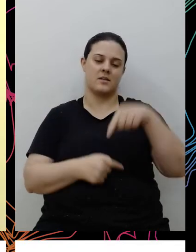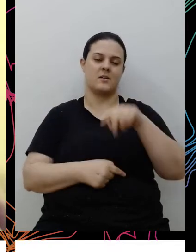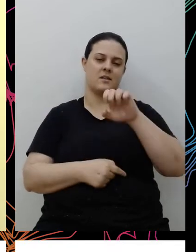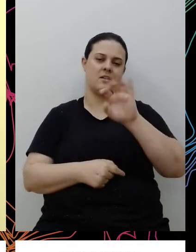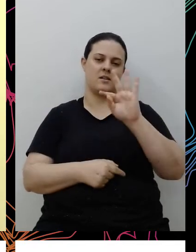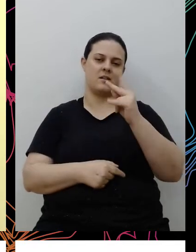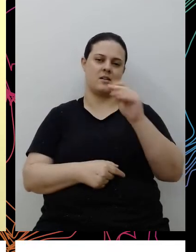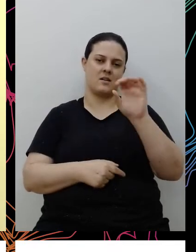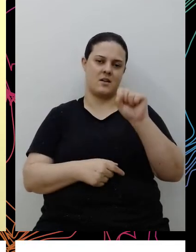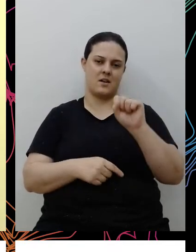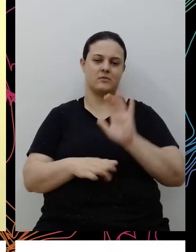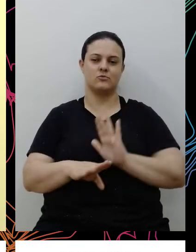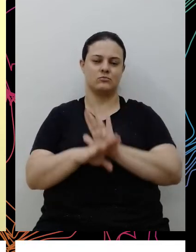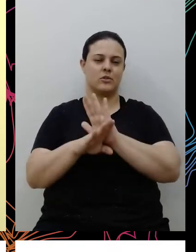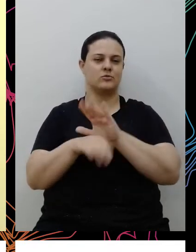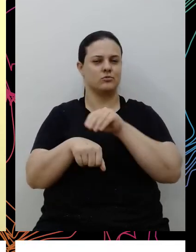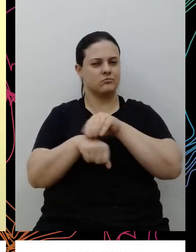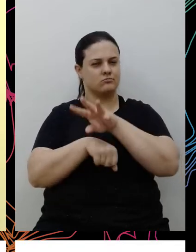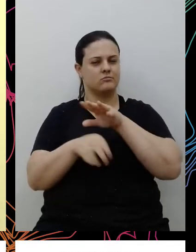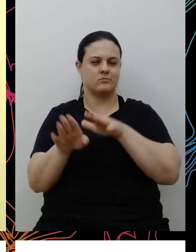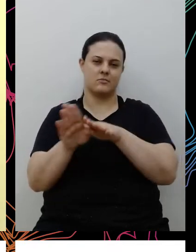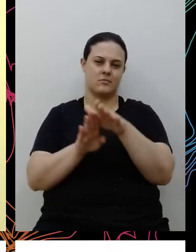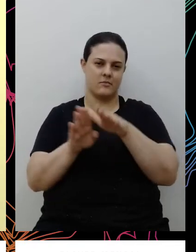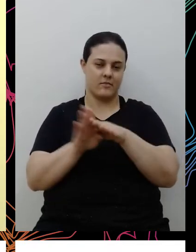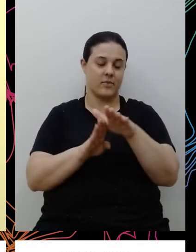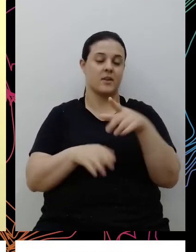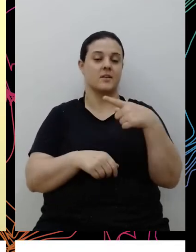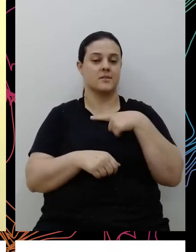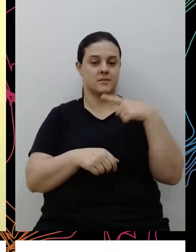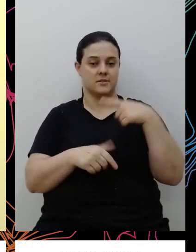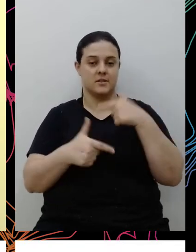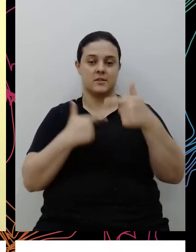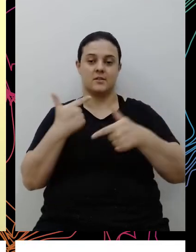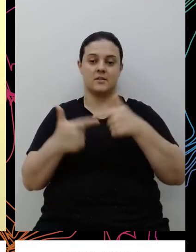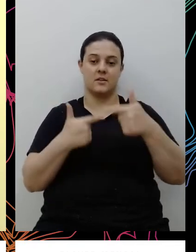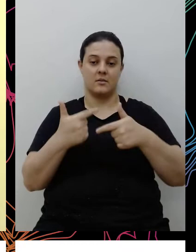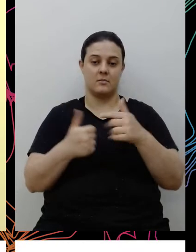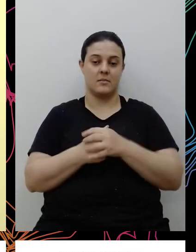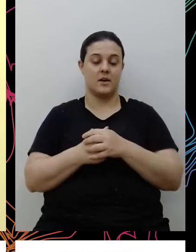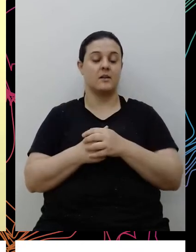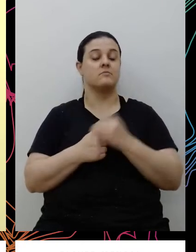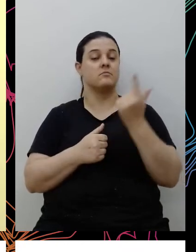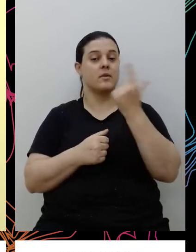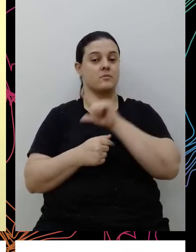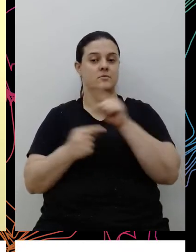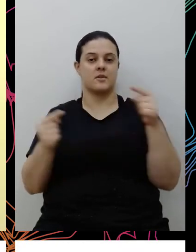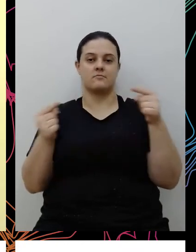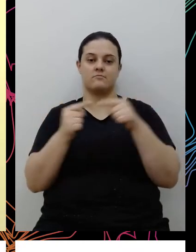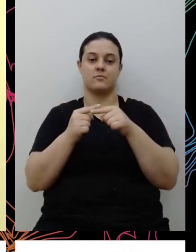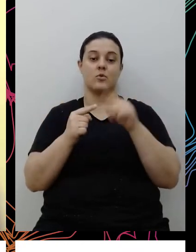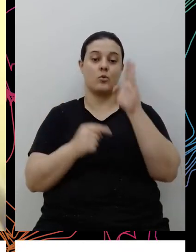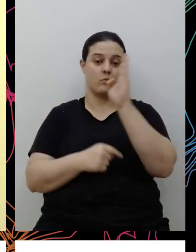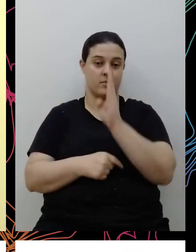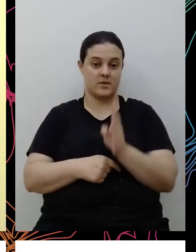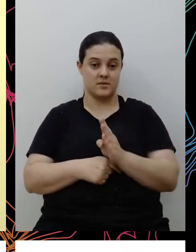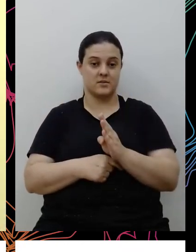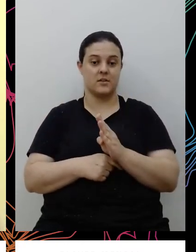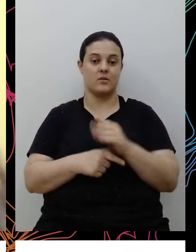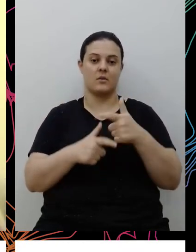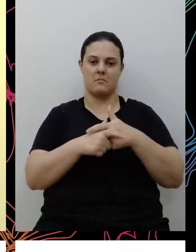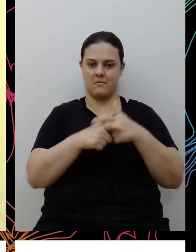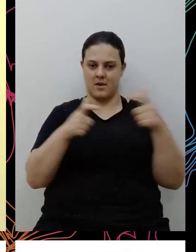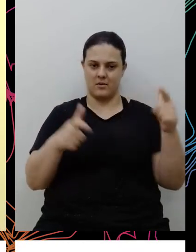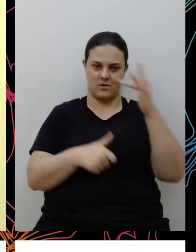né, como a gente estipula um plano de trabalho que de fato coloque a realidade do Brasil, né, de maioria pessoas